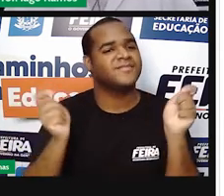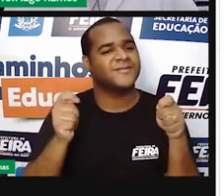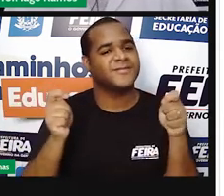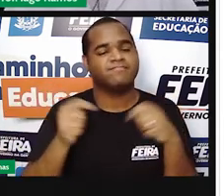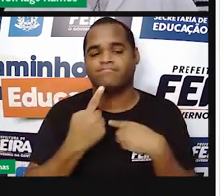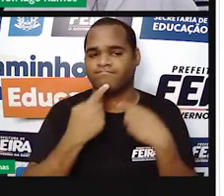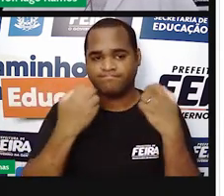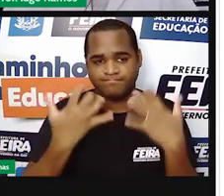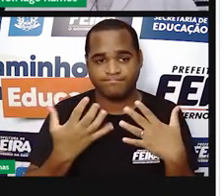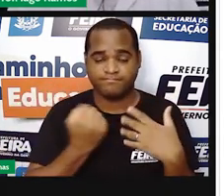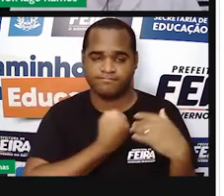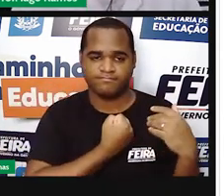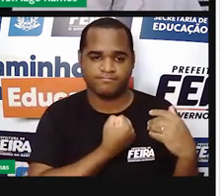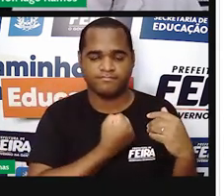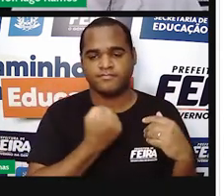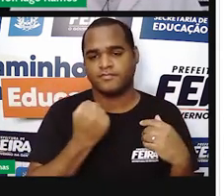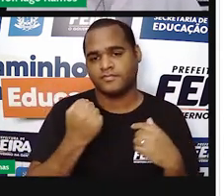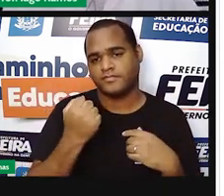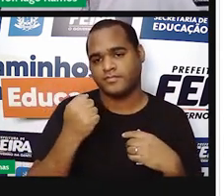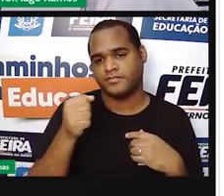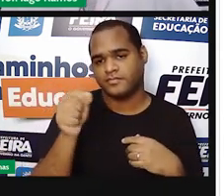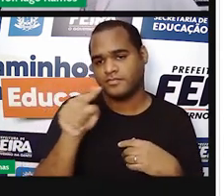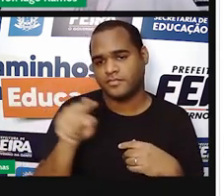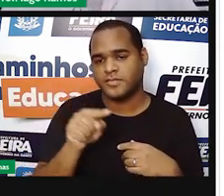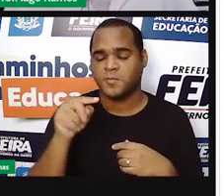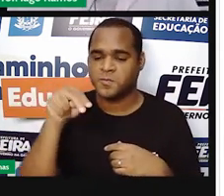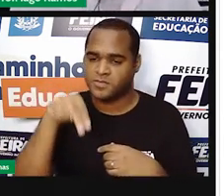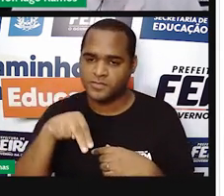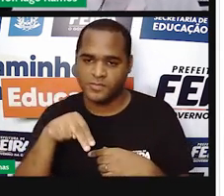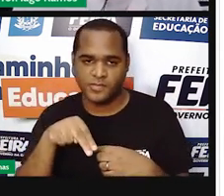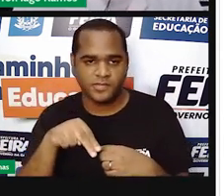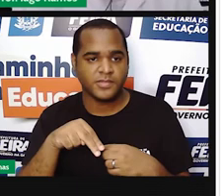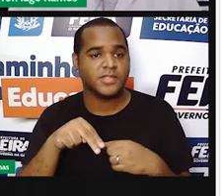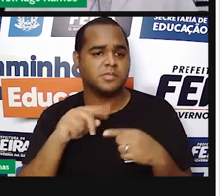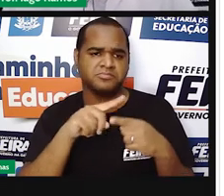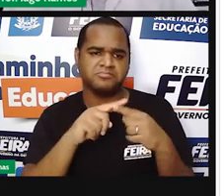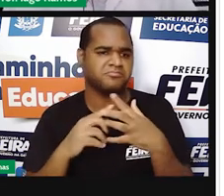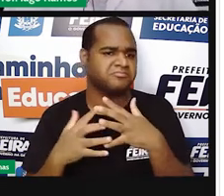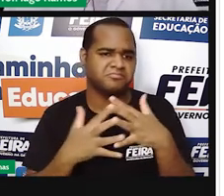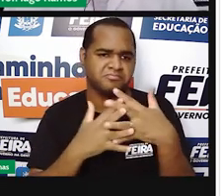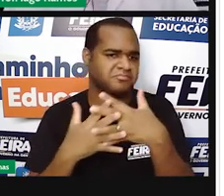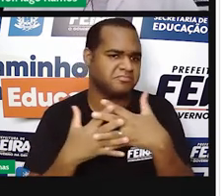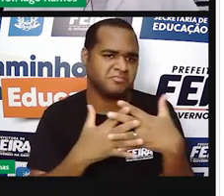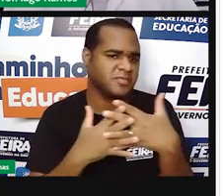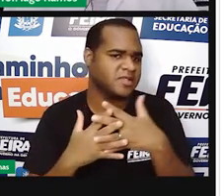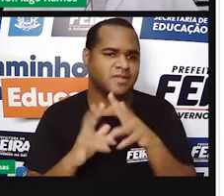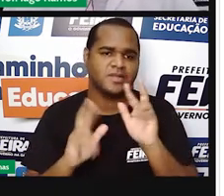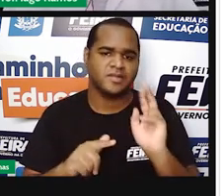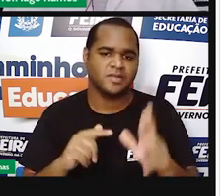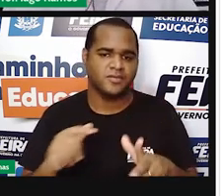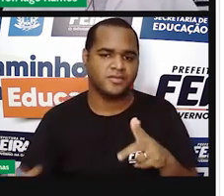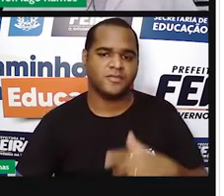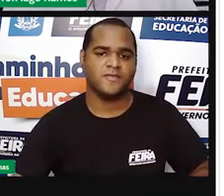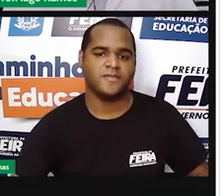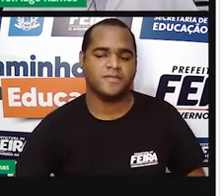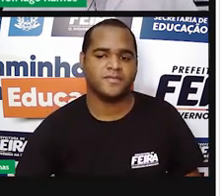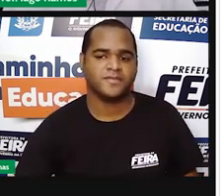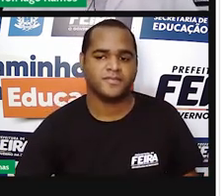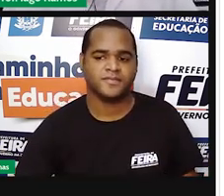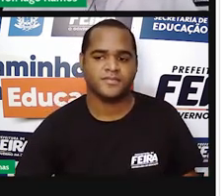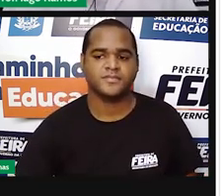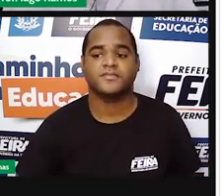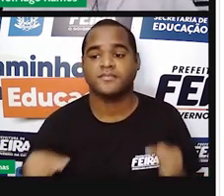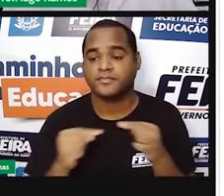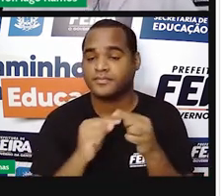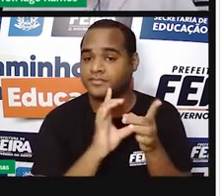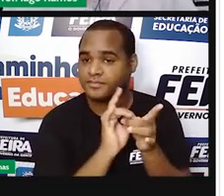pode dizer que o inteiro ele é racional ou que o natural ele é racional, tá? E um conjunto